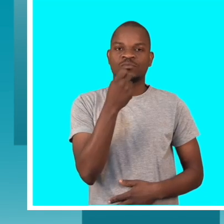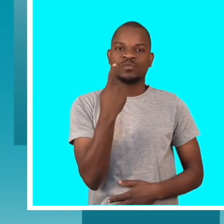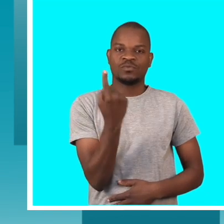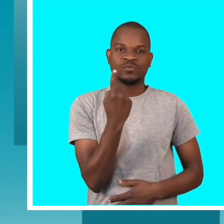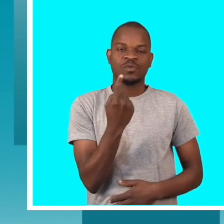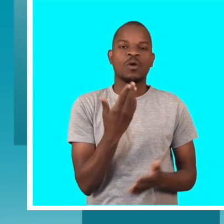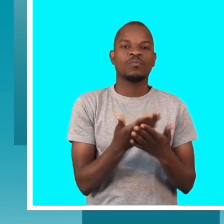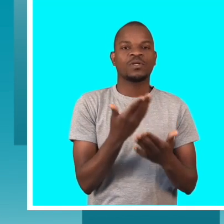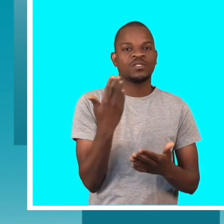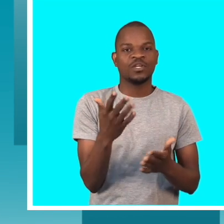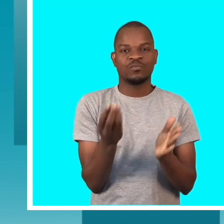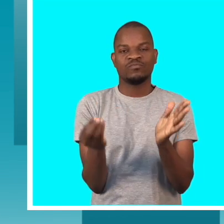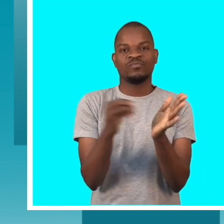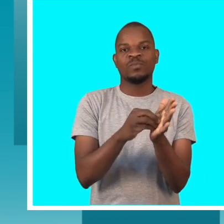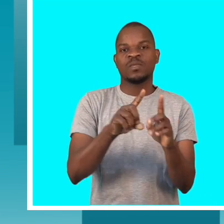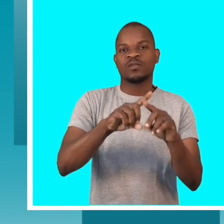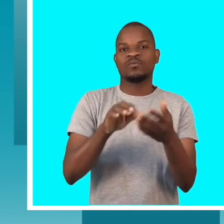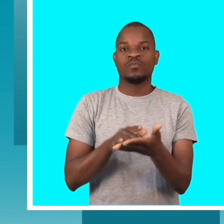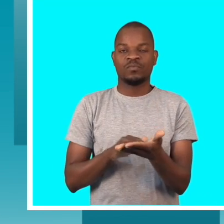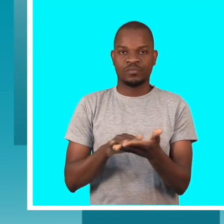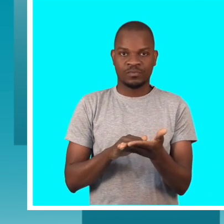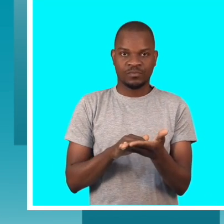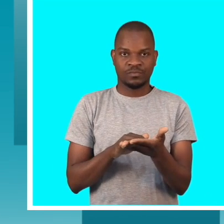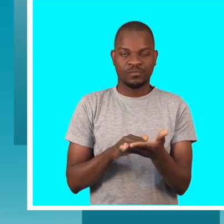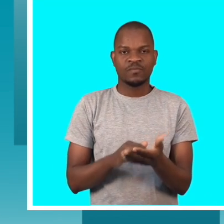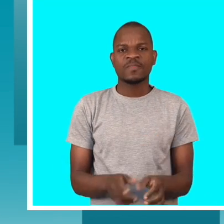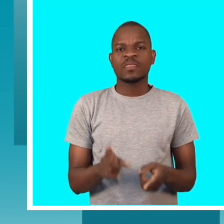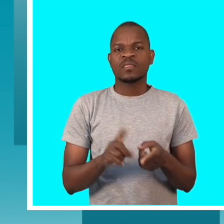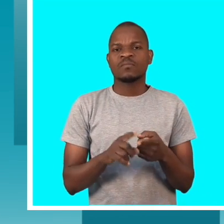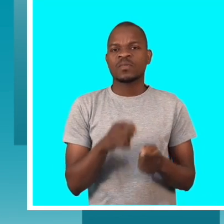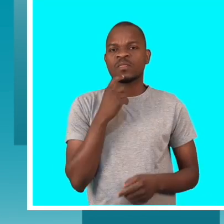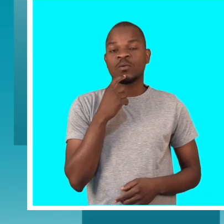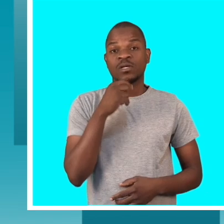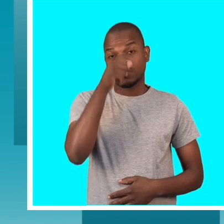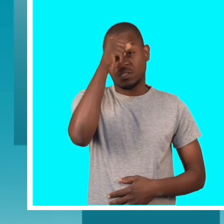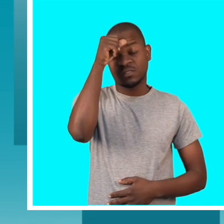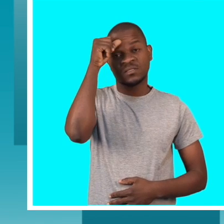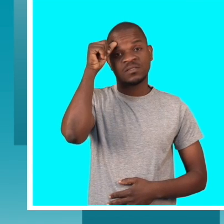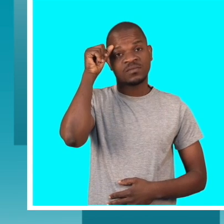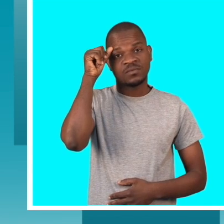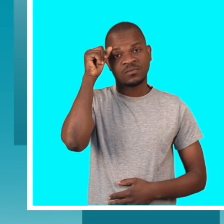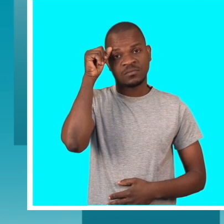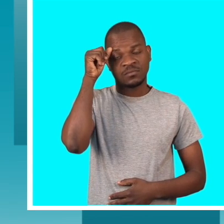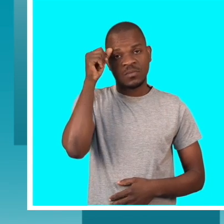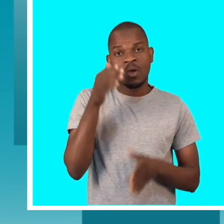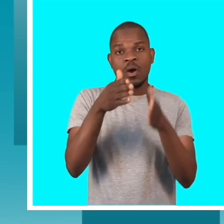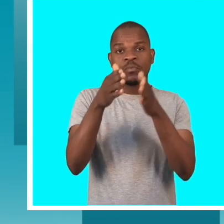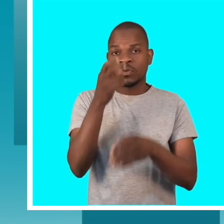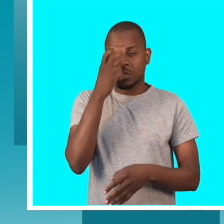medicamento com muita segurança, porque já têm informação. Às vezes é um pouco difícil a pessoa saber